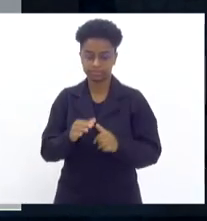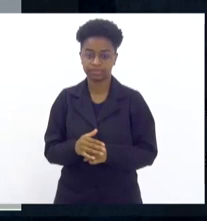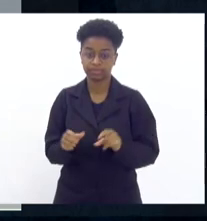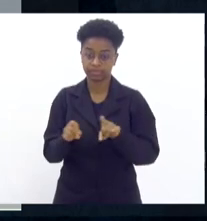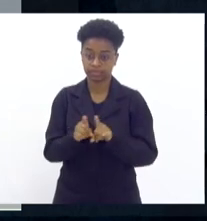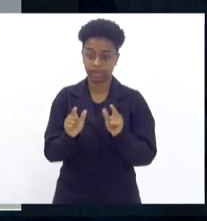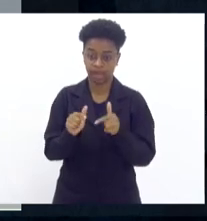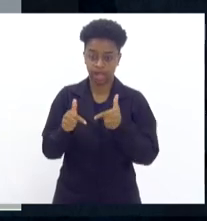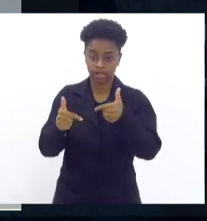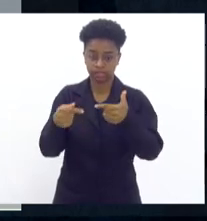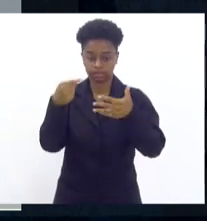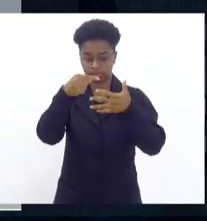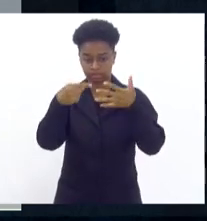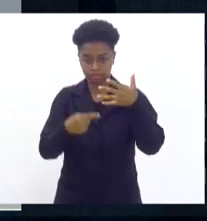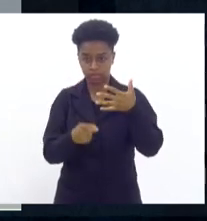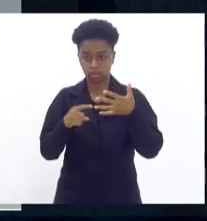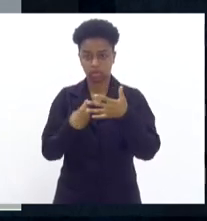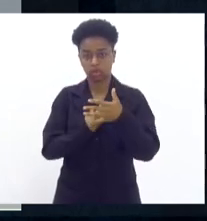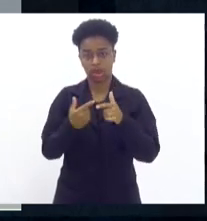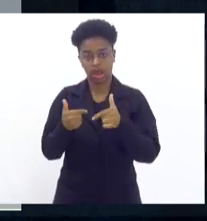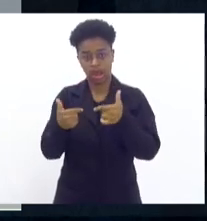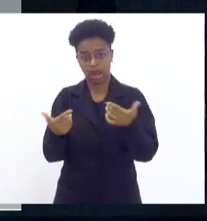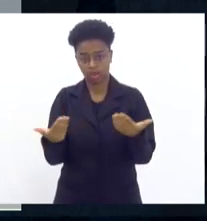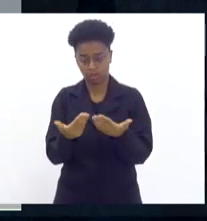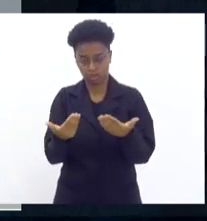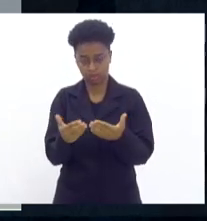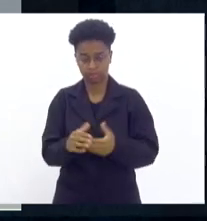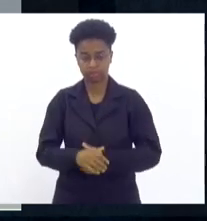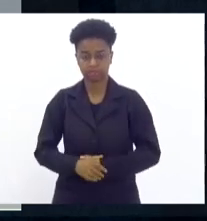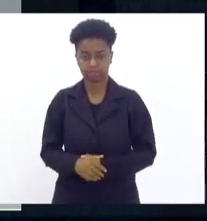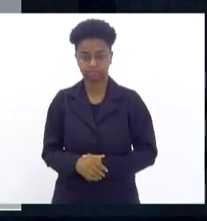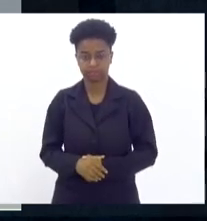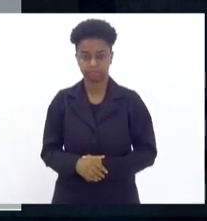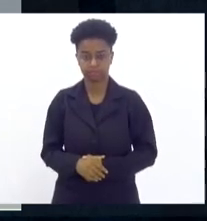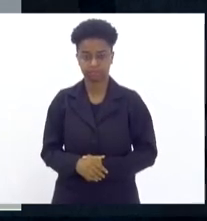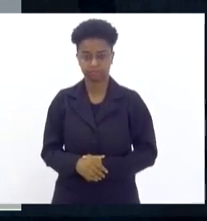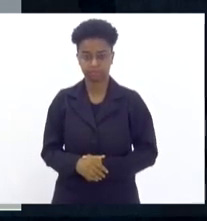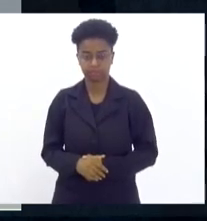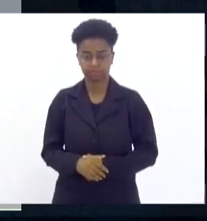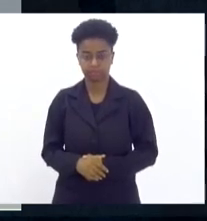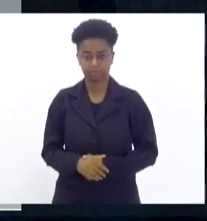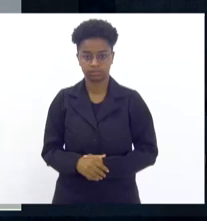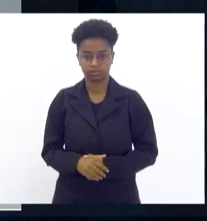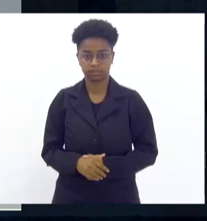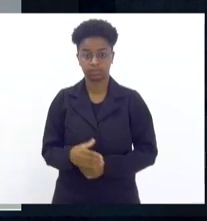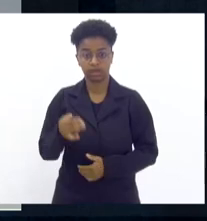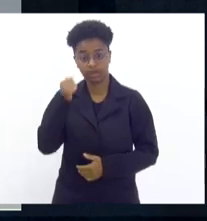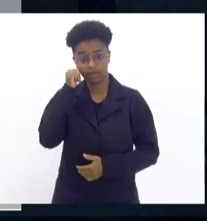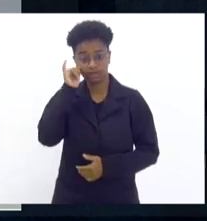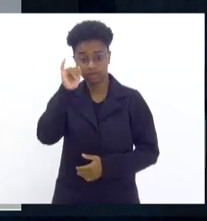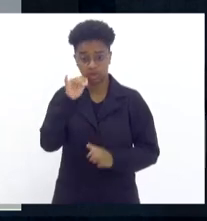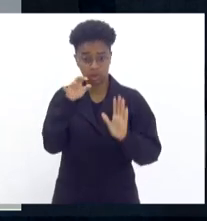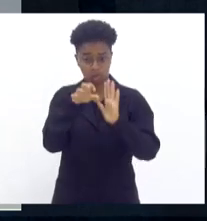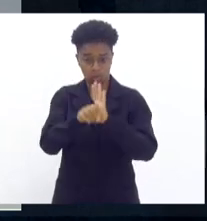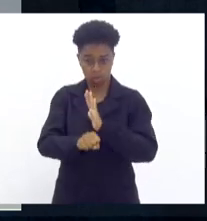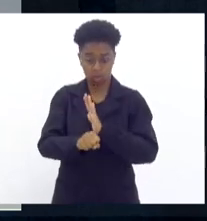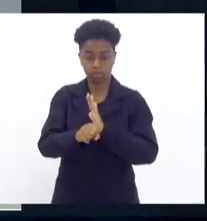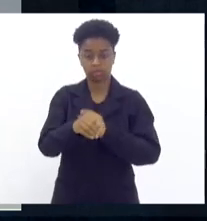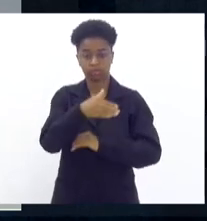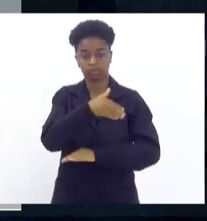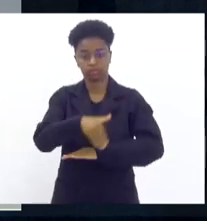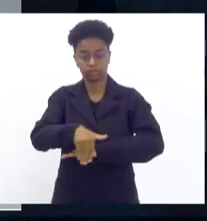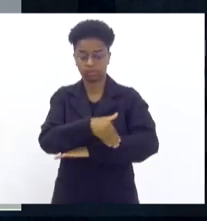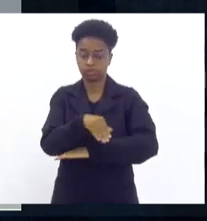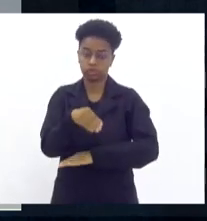nós estamos implementando atualmente na prevenção do roubo de rua. Notadamente,